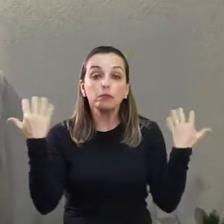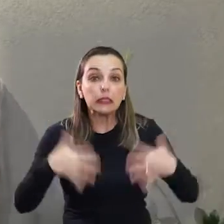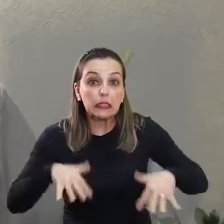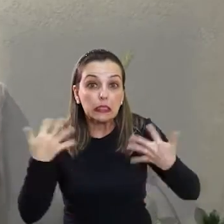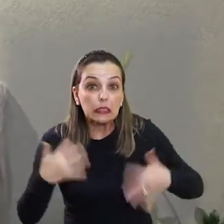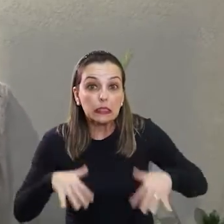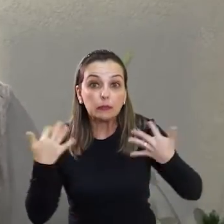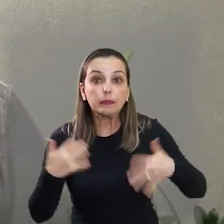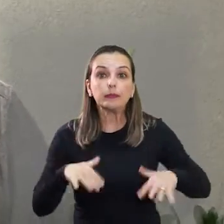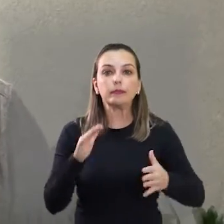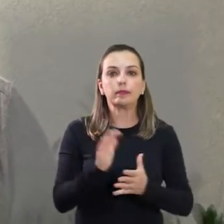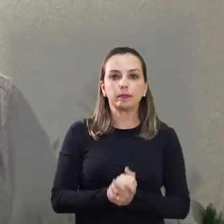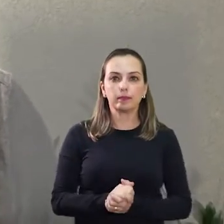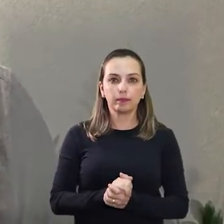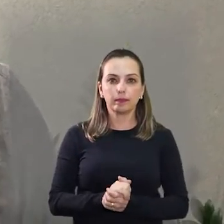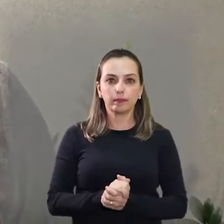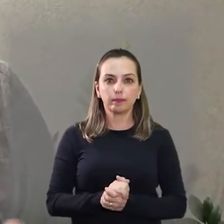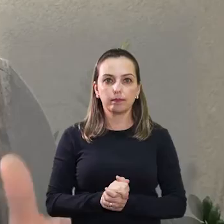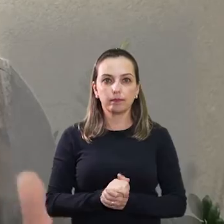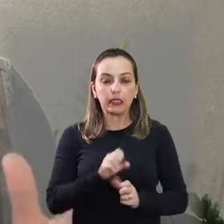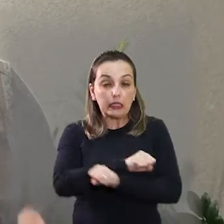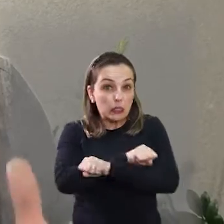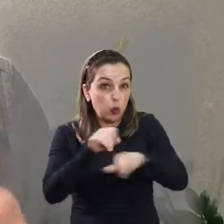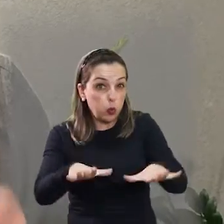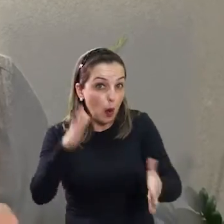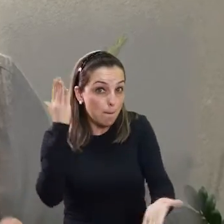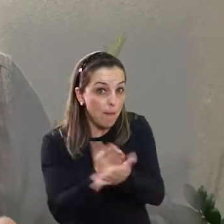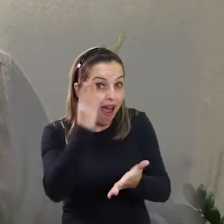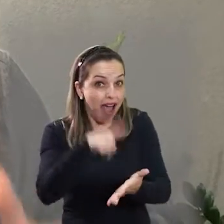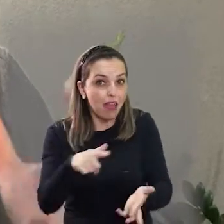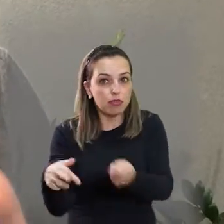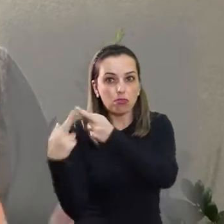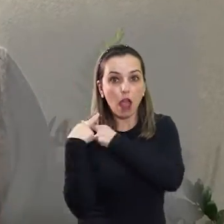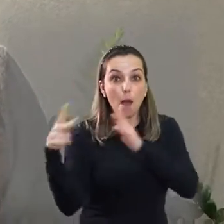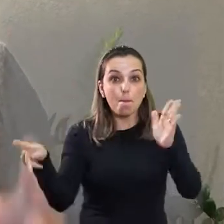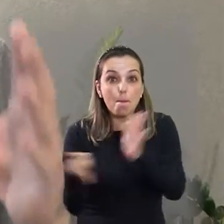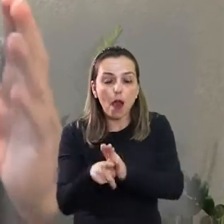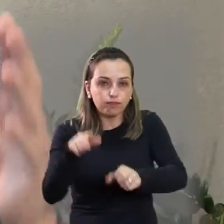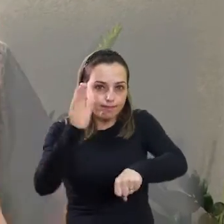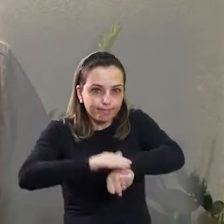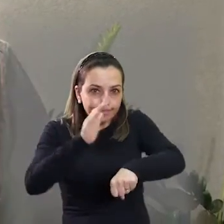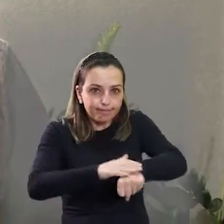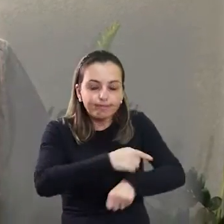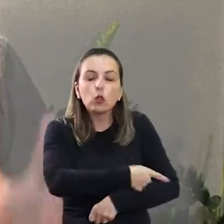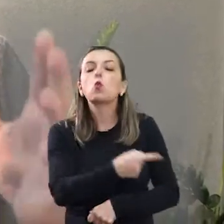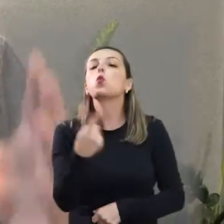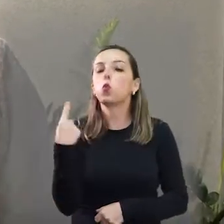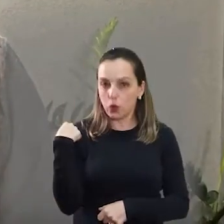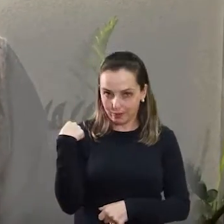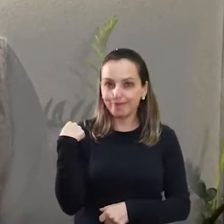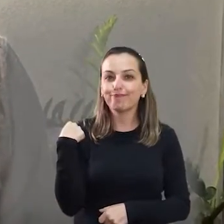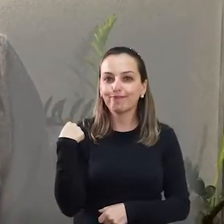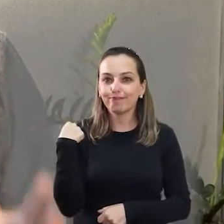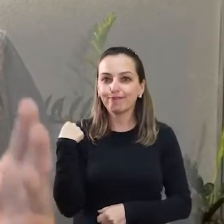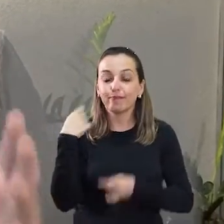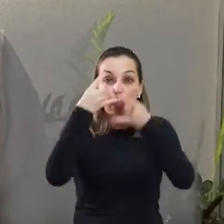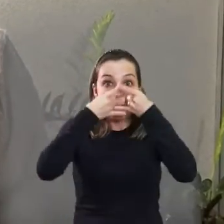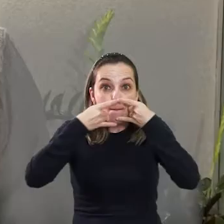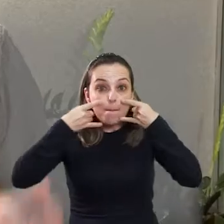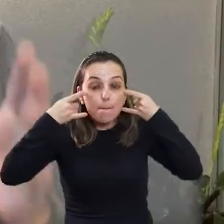mais gente. Segurar isso tudo depende bastante de nós.